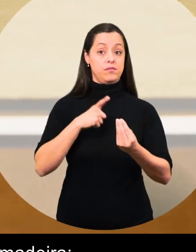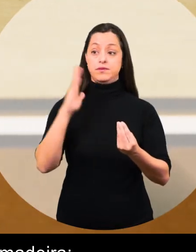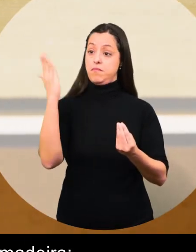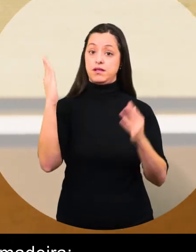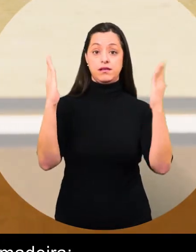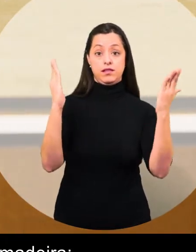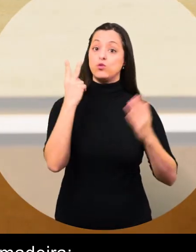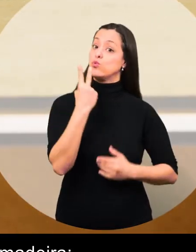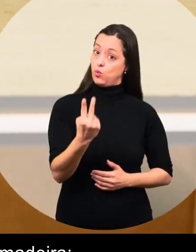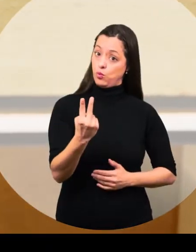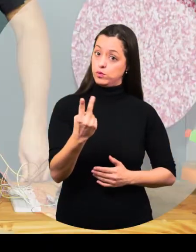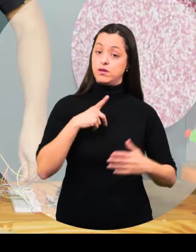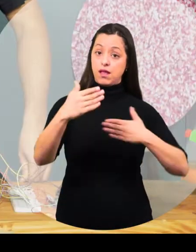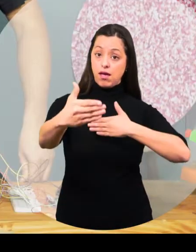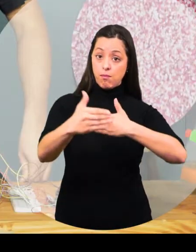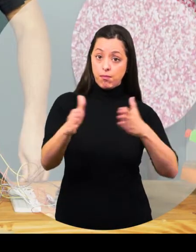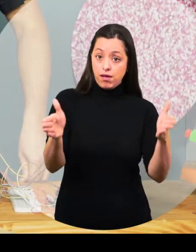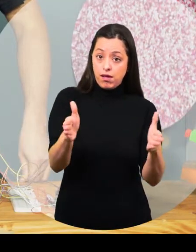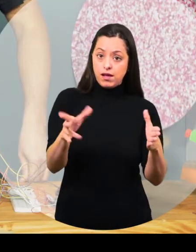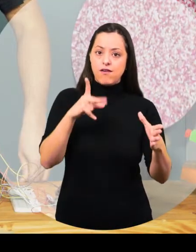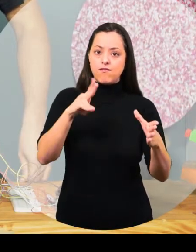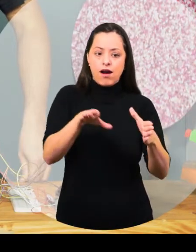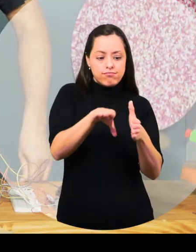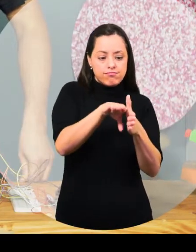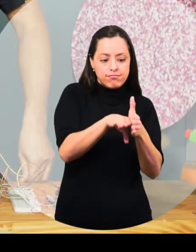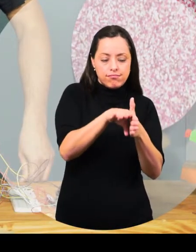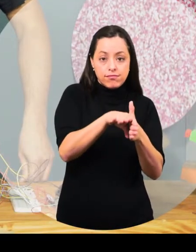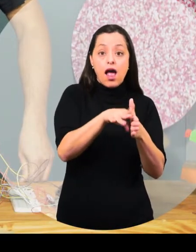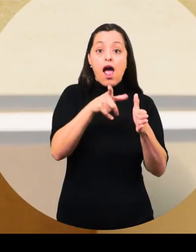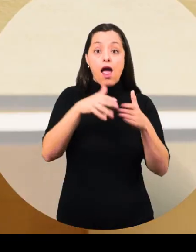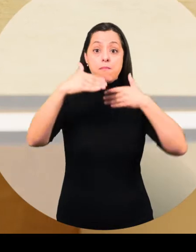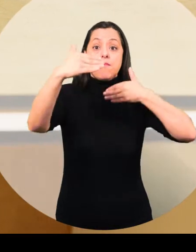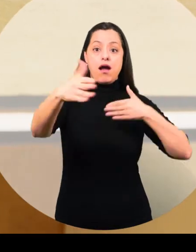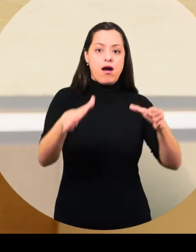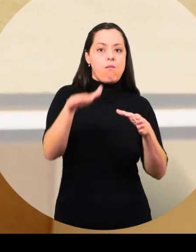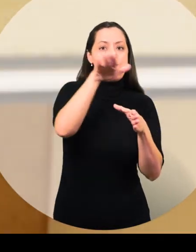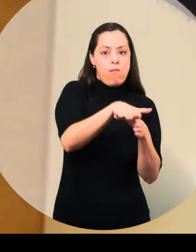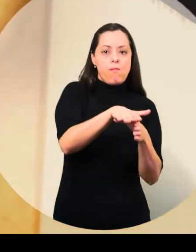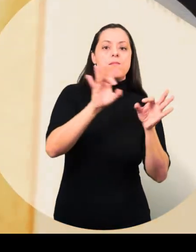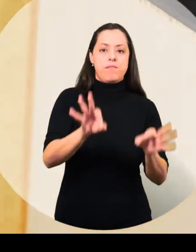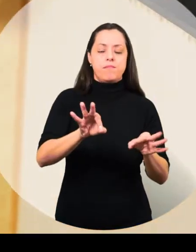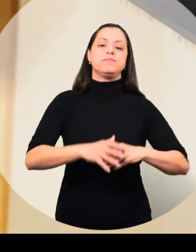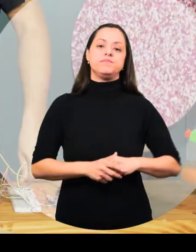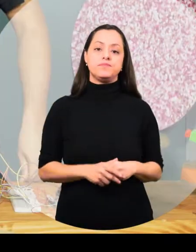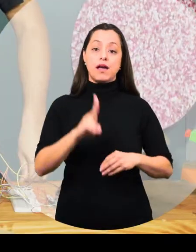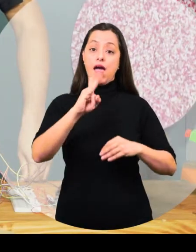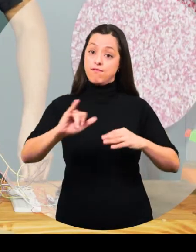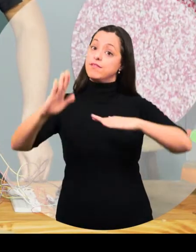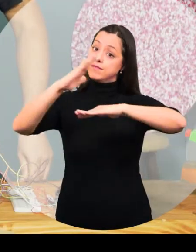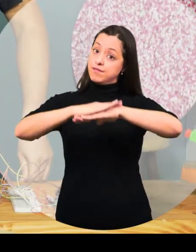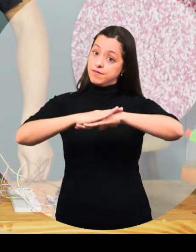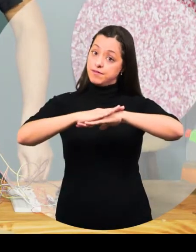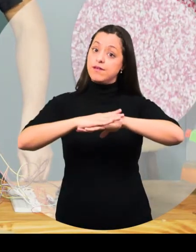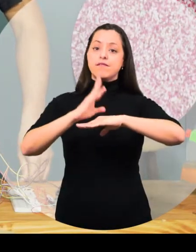composta por duas placas de madeira. Uma menor, que vai servir como encaixe, e a maior, que é a própria tampa da caixa. Então elas